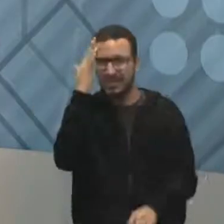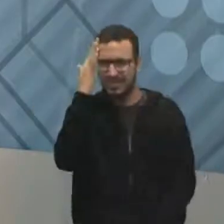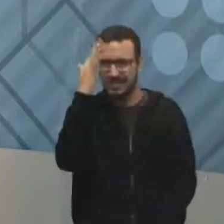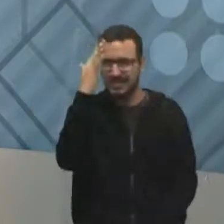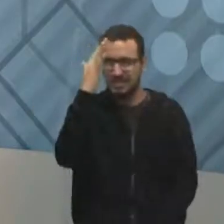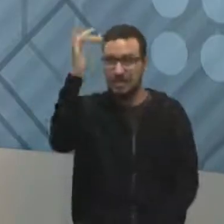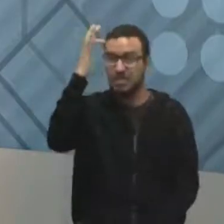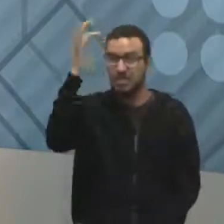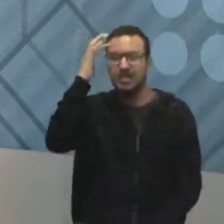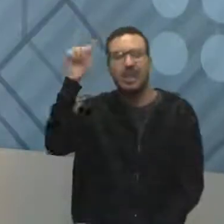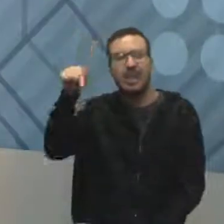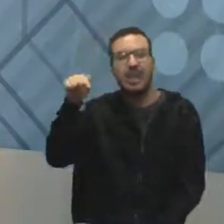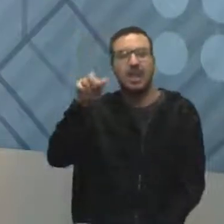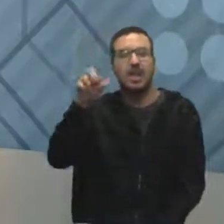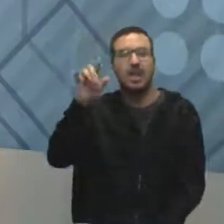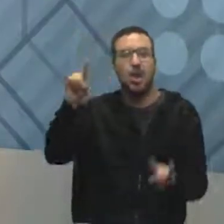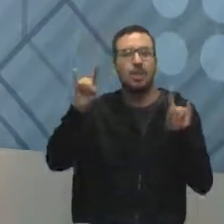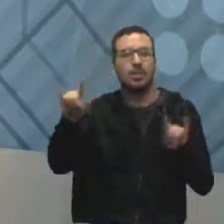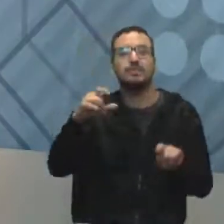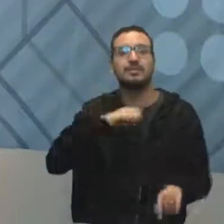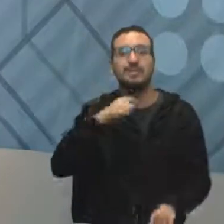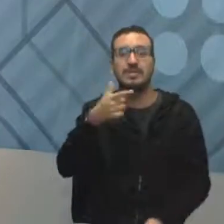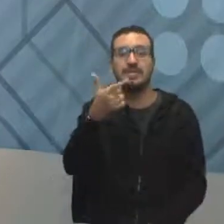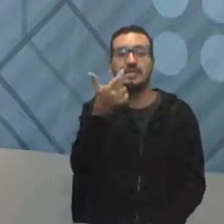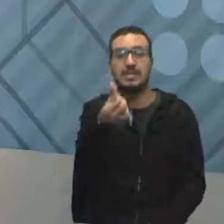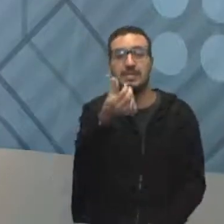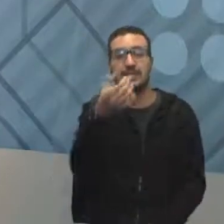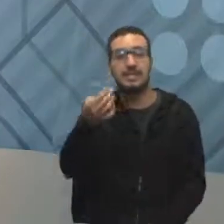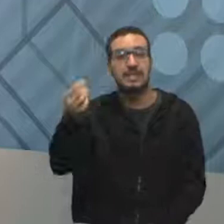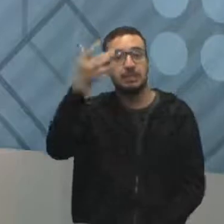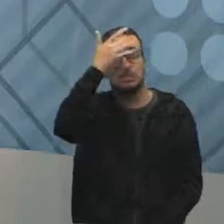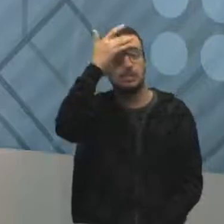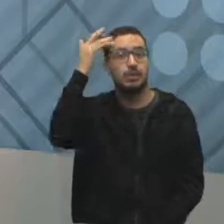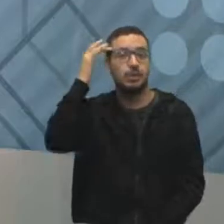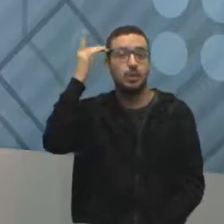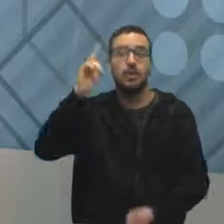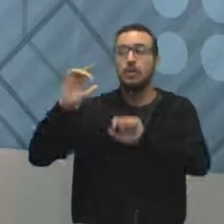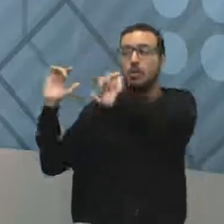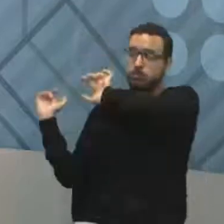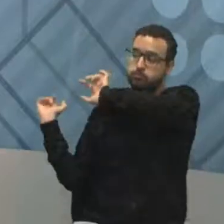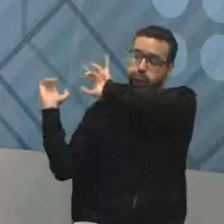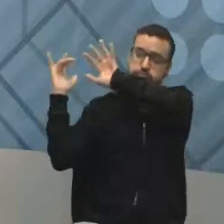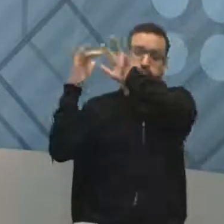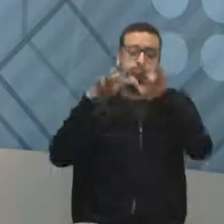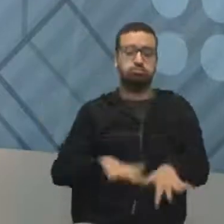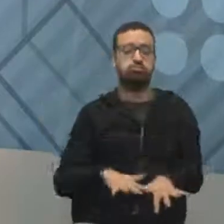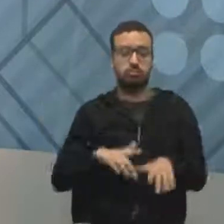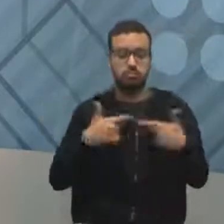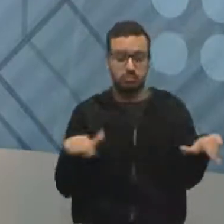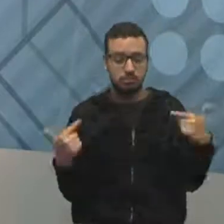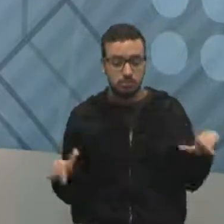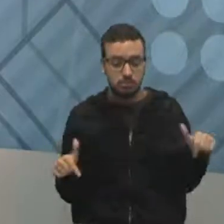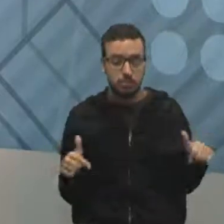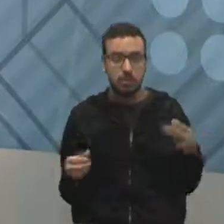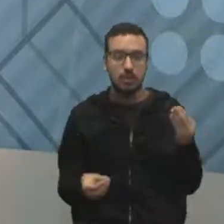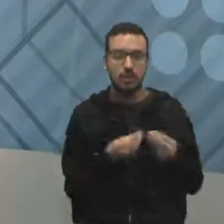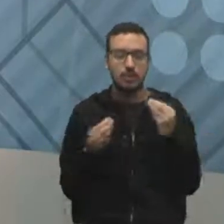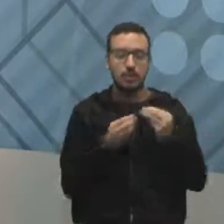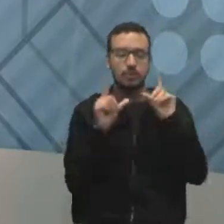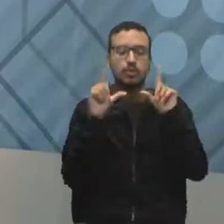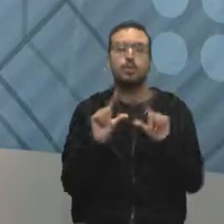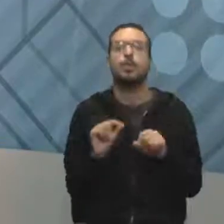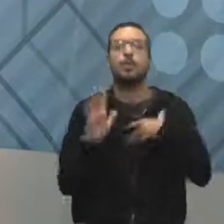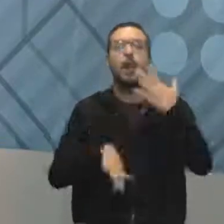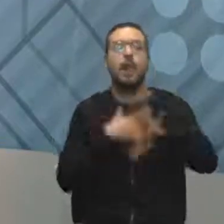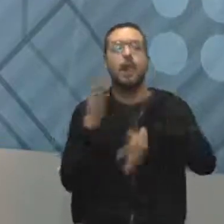600 pessoas, chega todo mundo para trabalhar, vai ser uma loucura, não vai? E como é que eu minimizo esse problema de